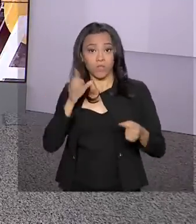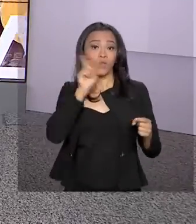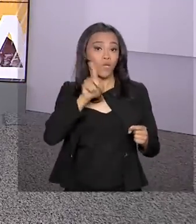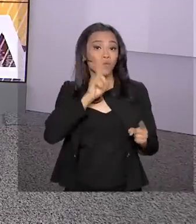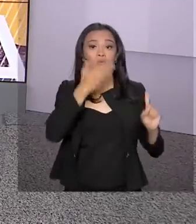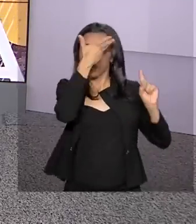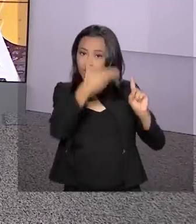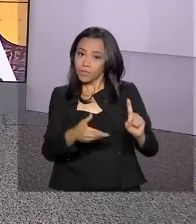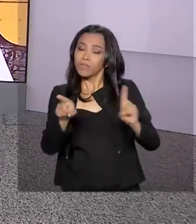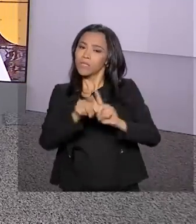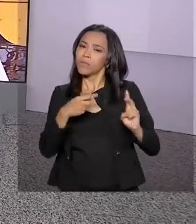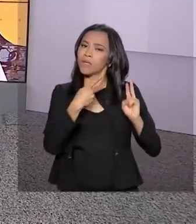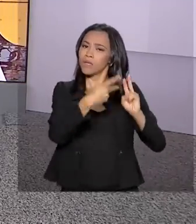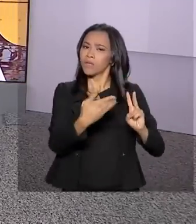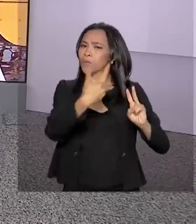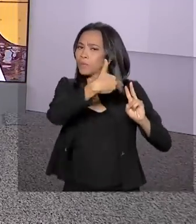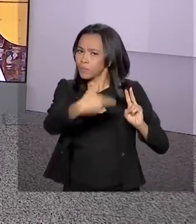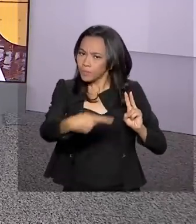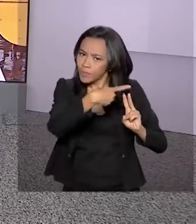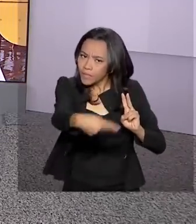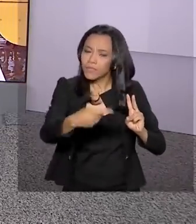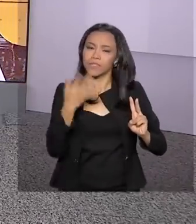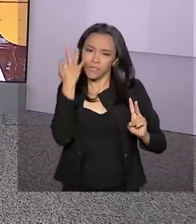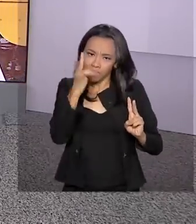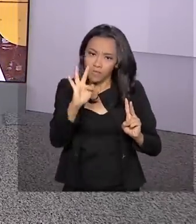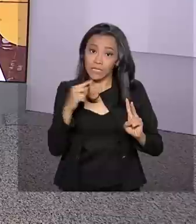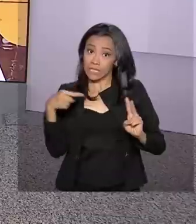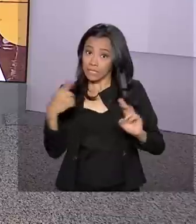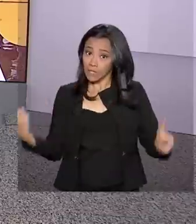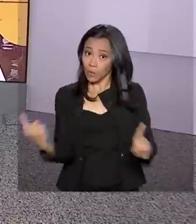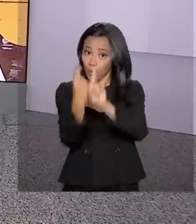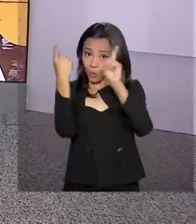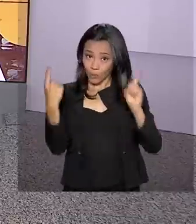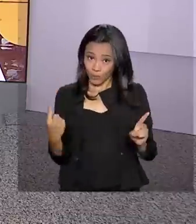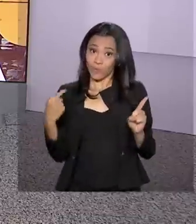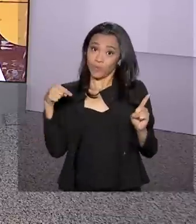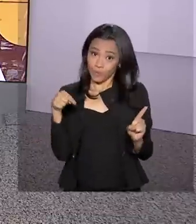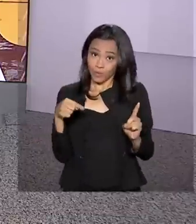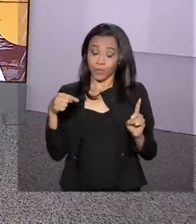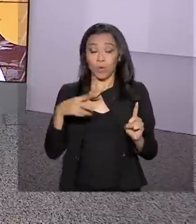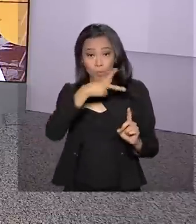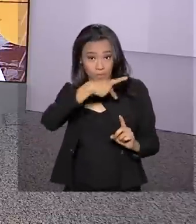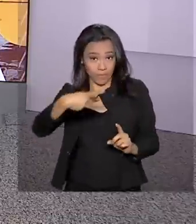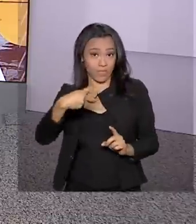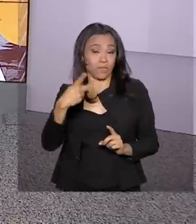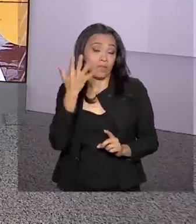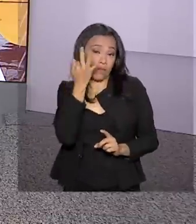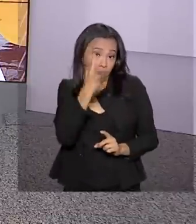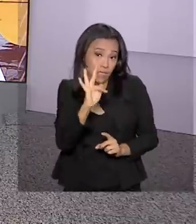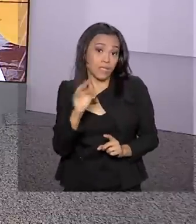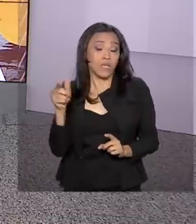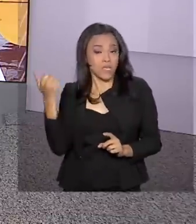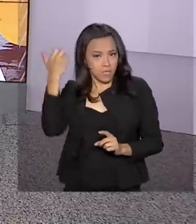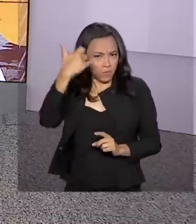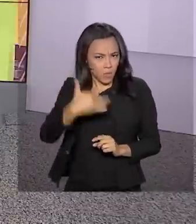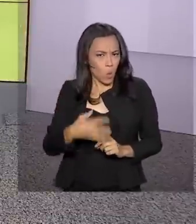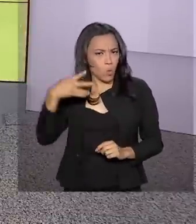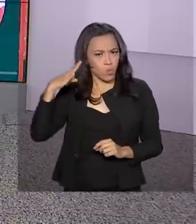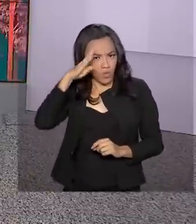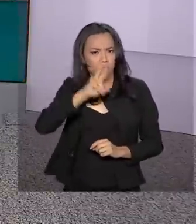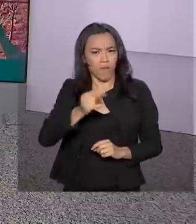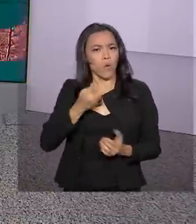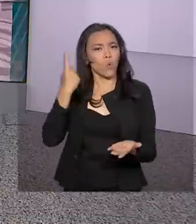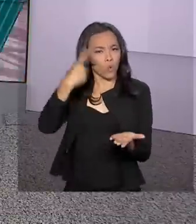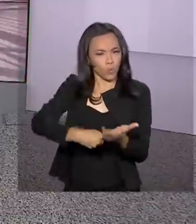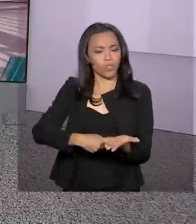Estados Unidos e Emmanuel Macron da França. No encontro com o presidente francês, Bolsonaro disse que vai continuar com o